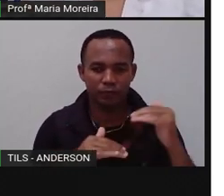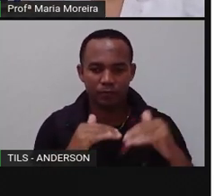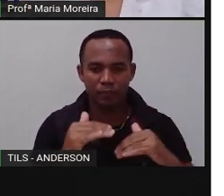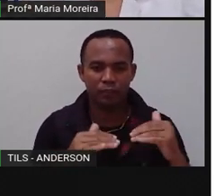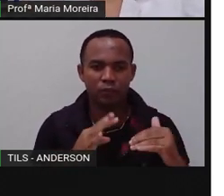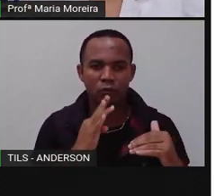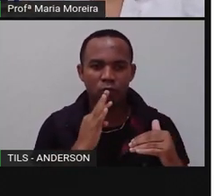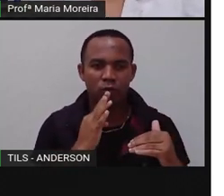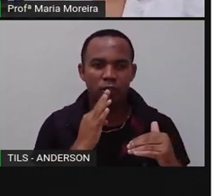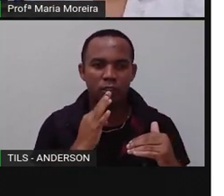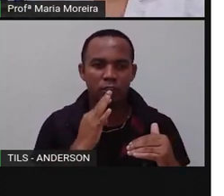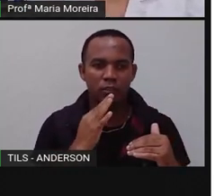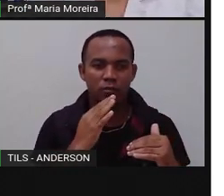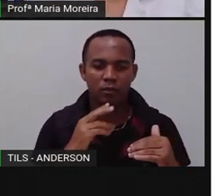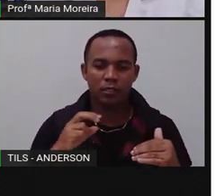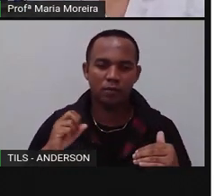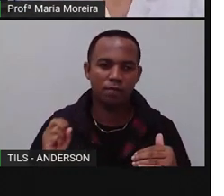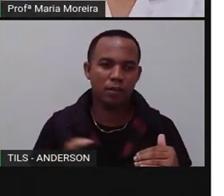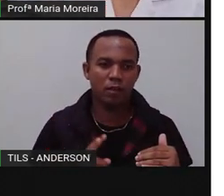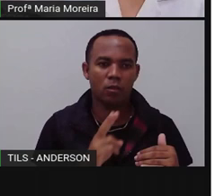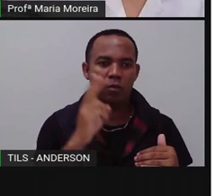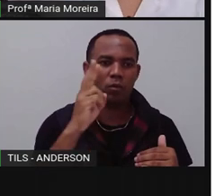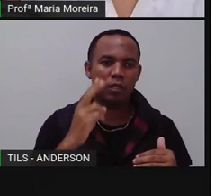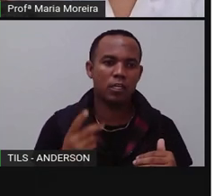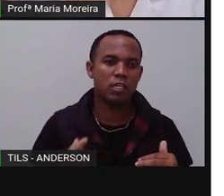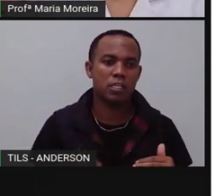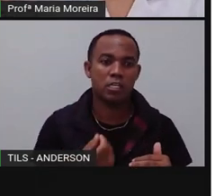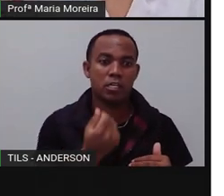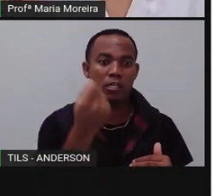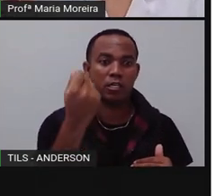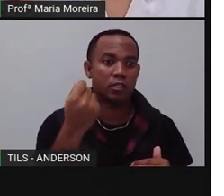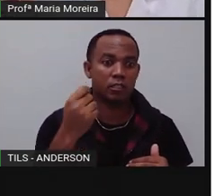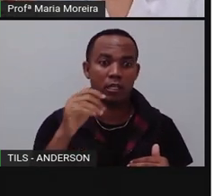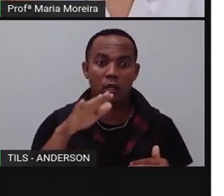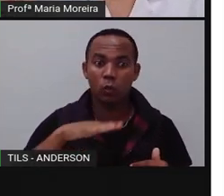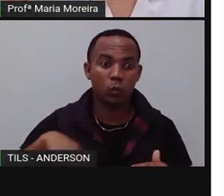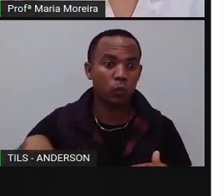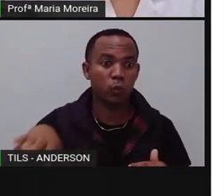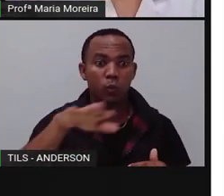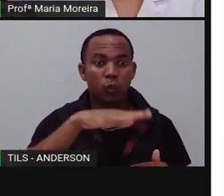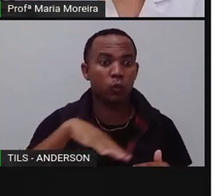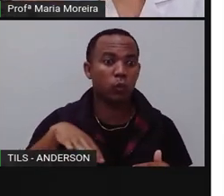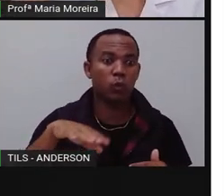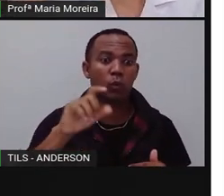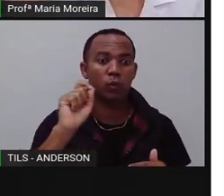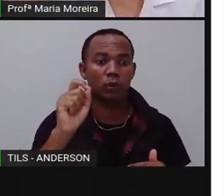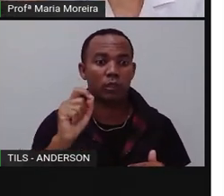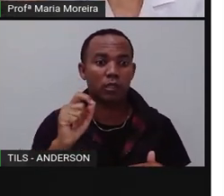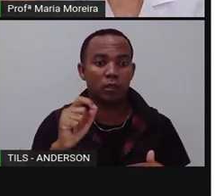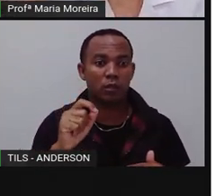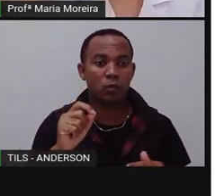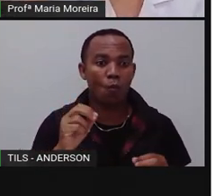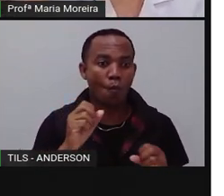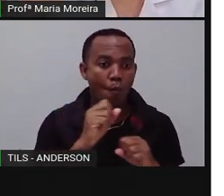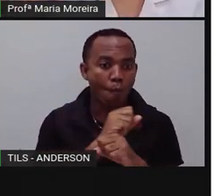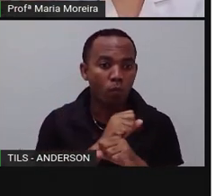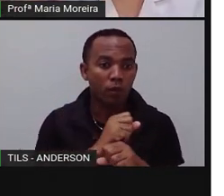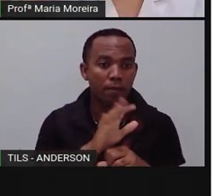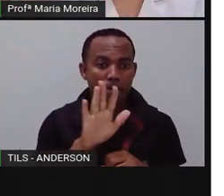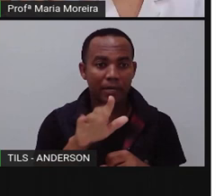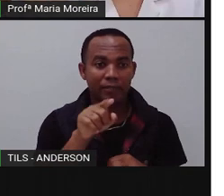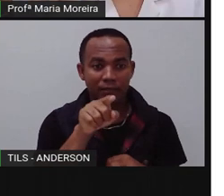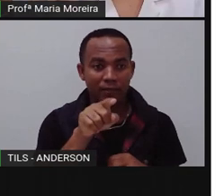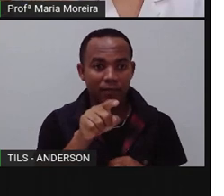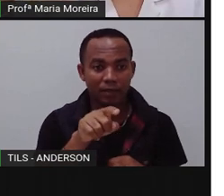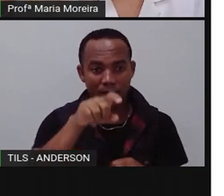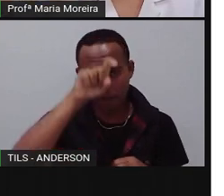tempos de glória, riqueza e magnitude. Por quê? Porque tudo em volta, poderia ser seco. Mas o Egito, ele era o